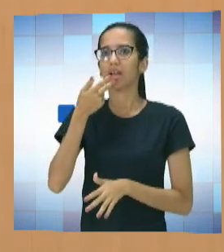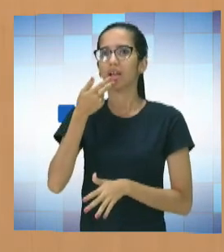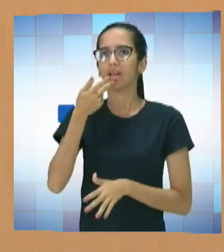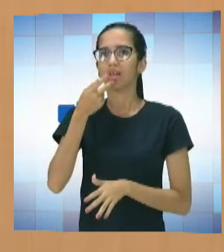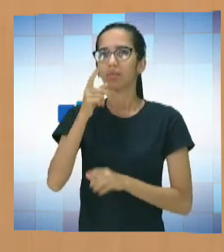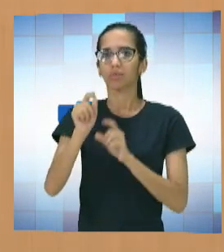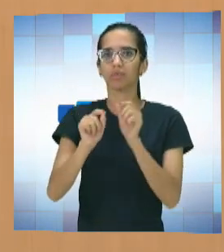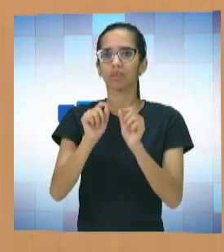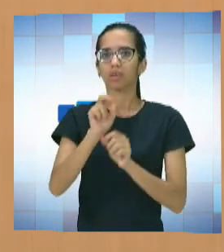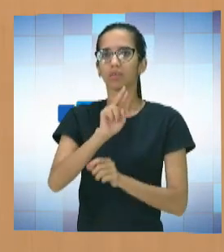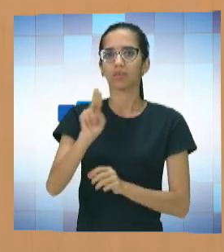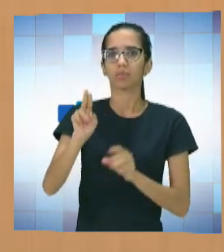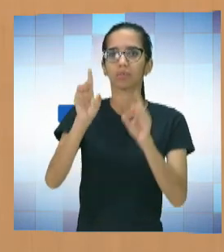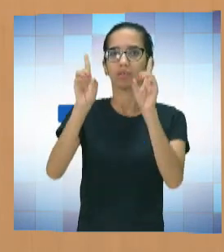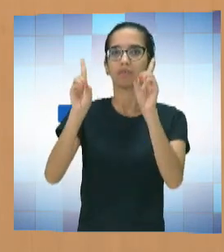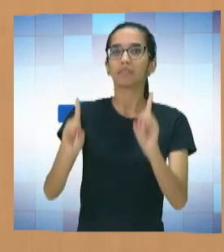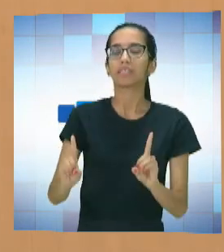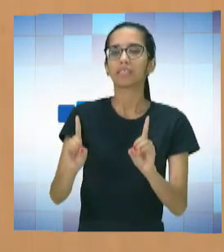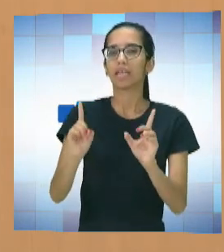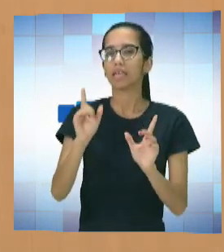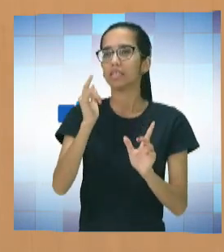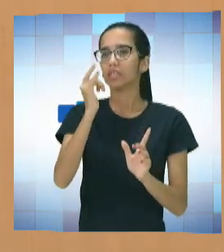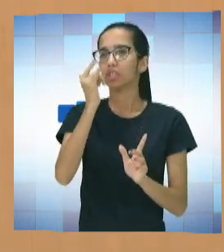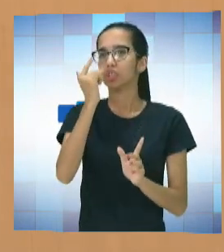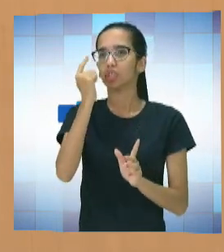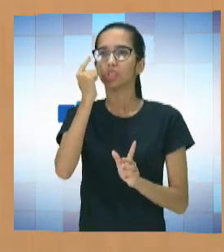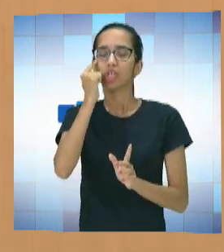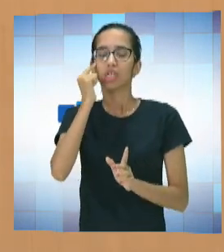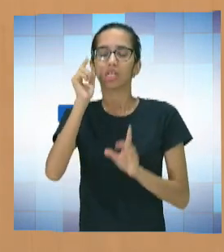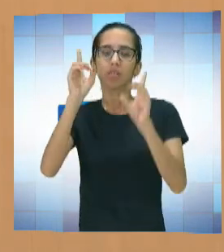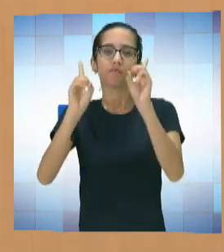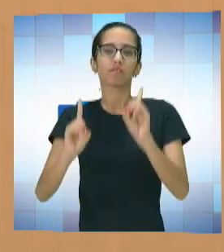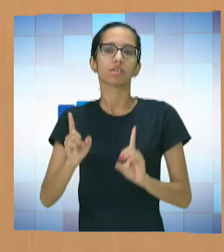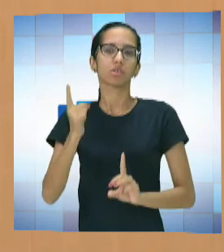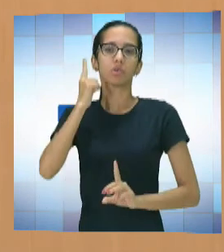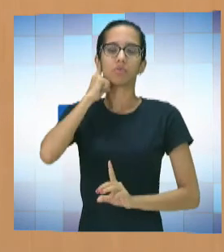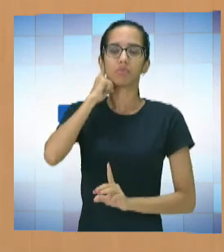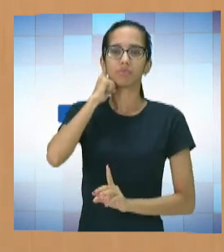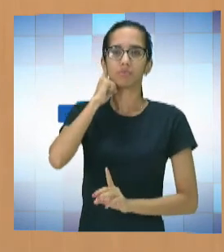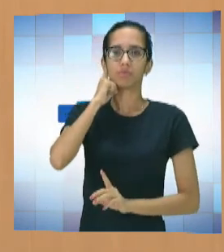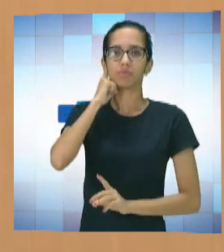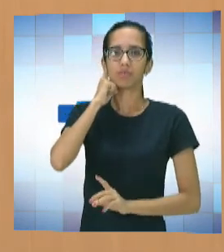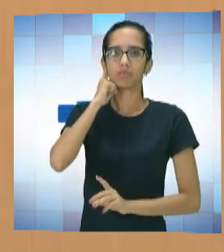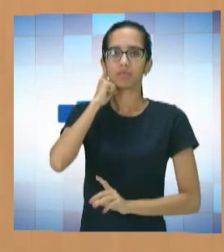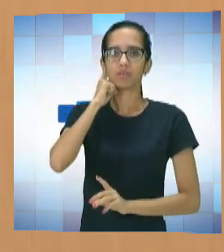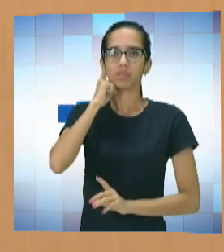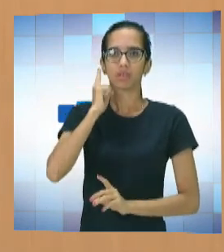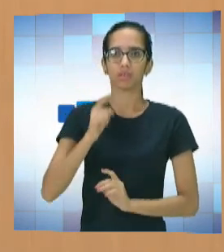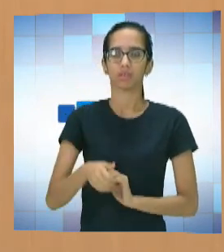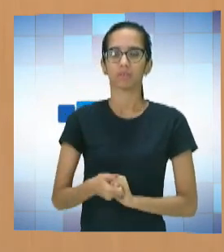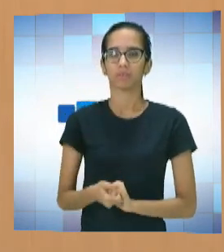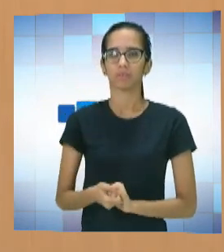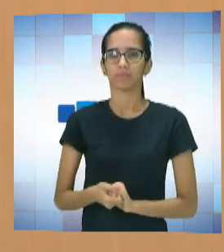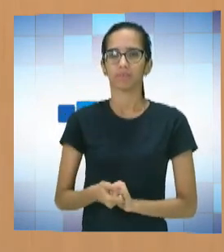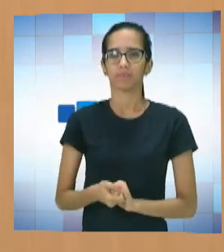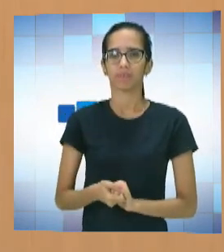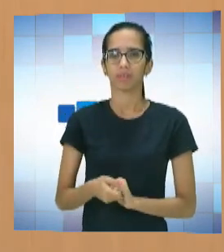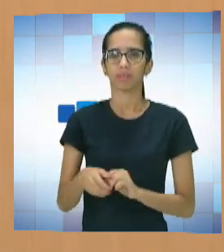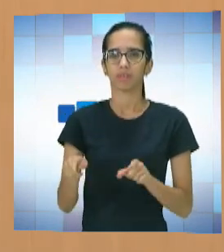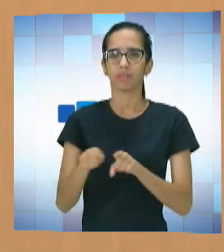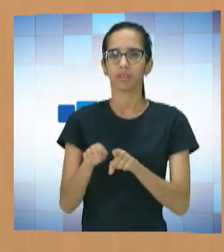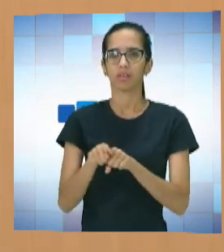assim, deficiência visual, deficiência auditiva, e inserindo dentro desse contexto também a